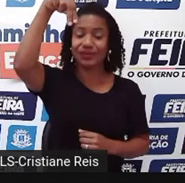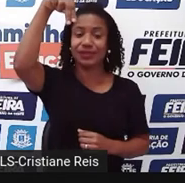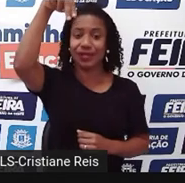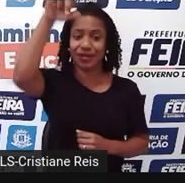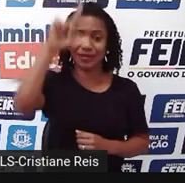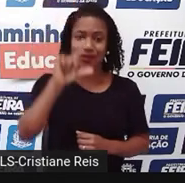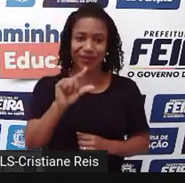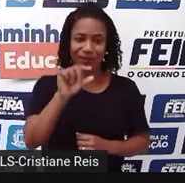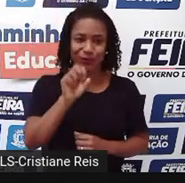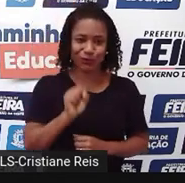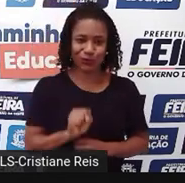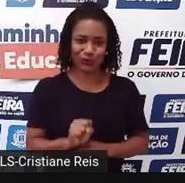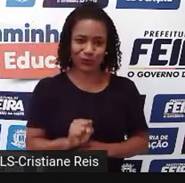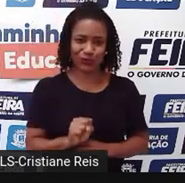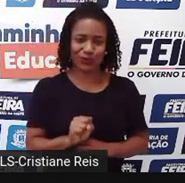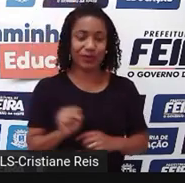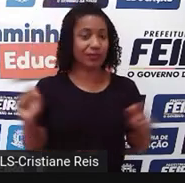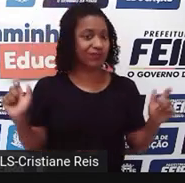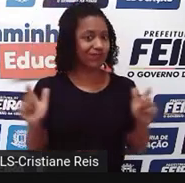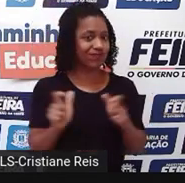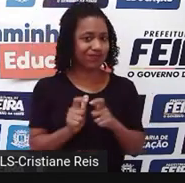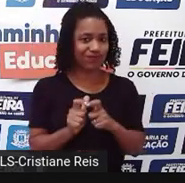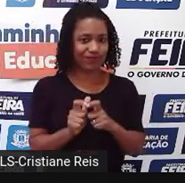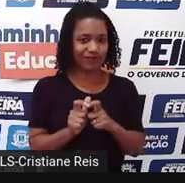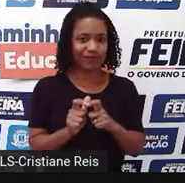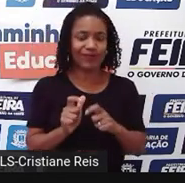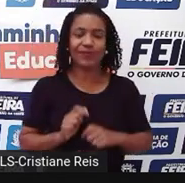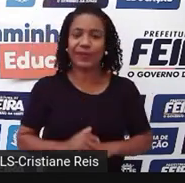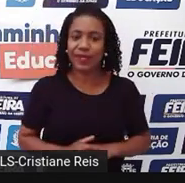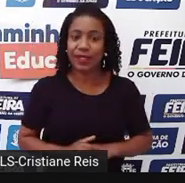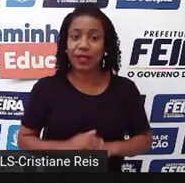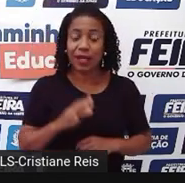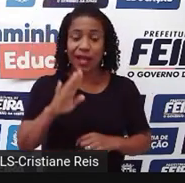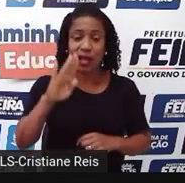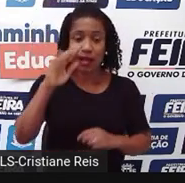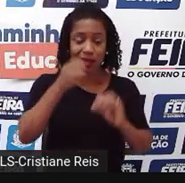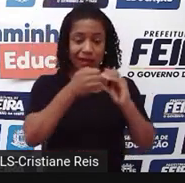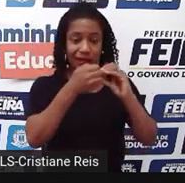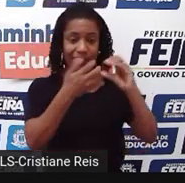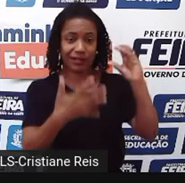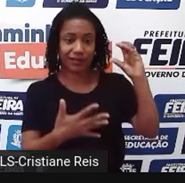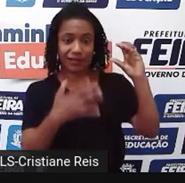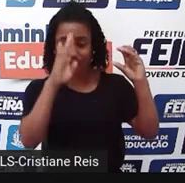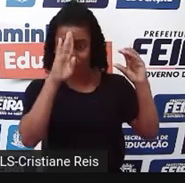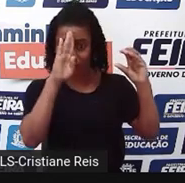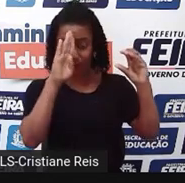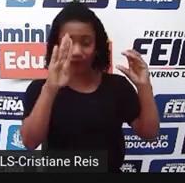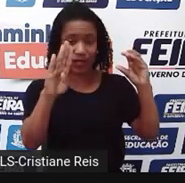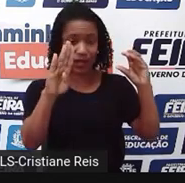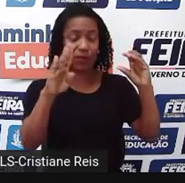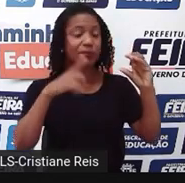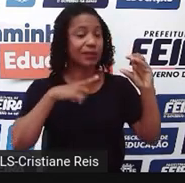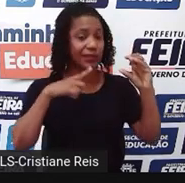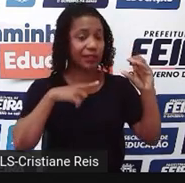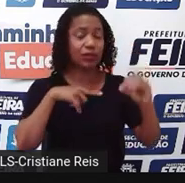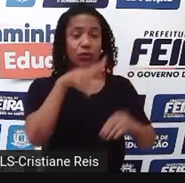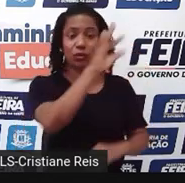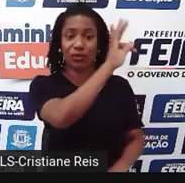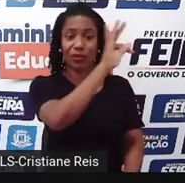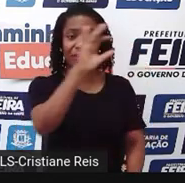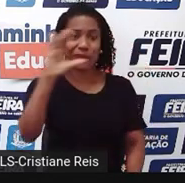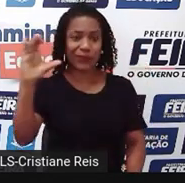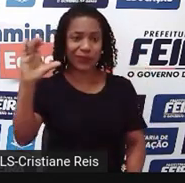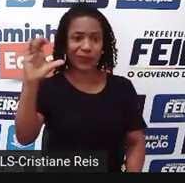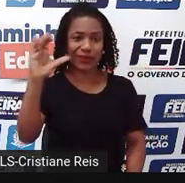é a região sul. Então a principal característica, porque ela é cortada aqui pelo trópico de Capricórnio, que